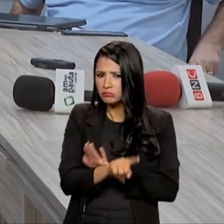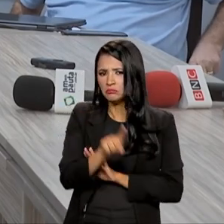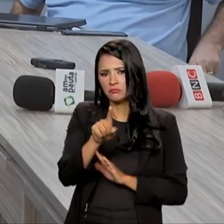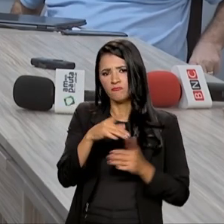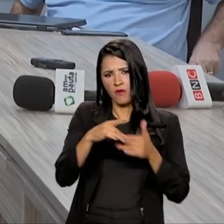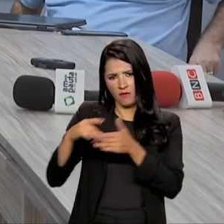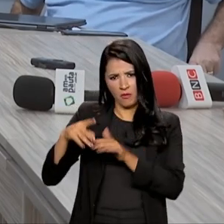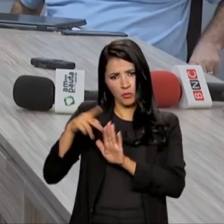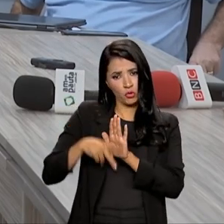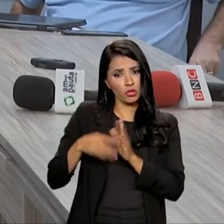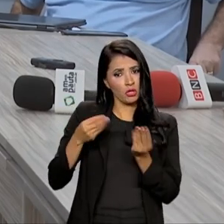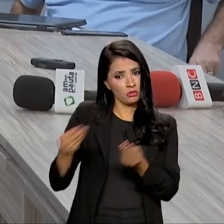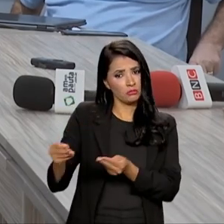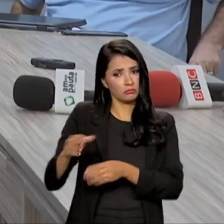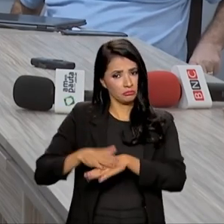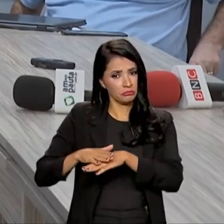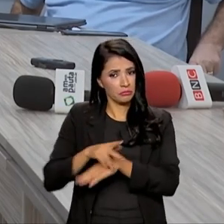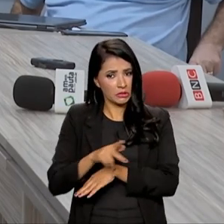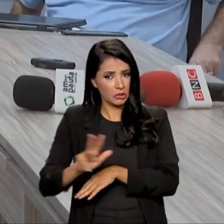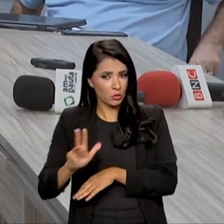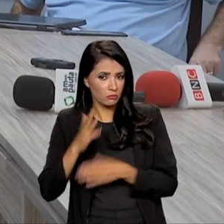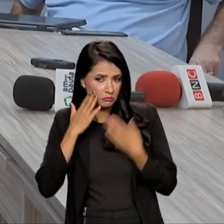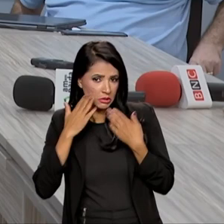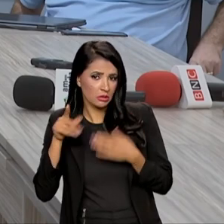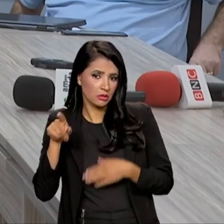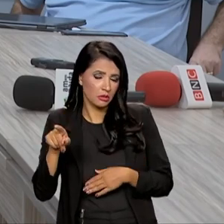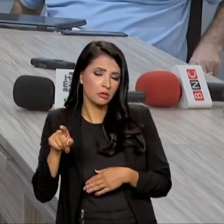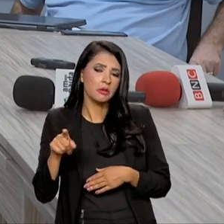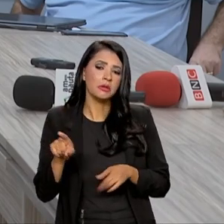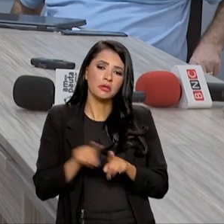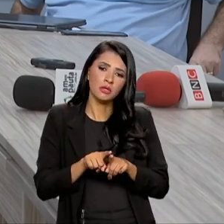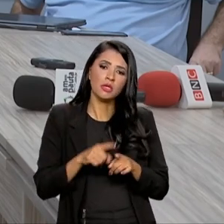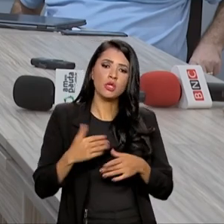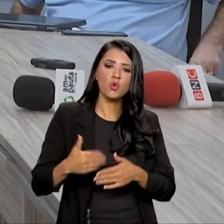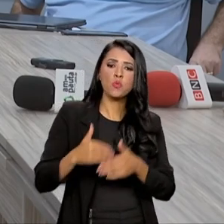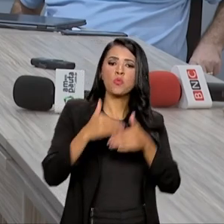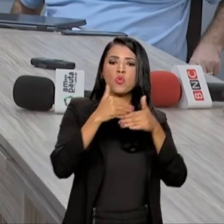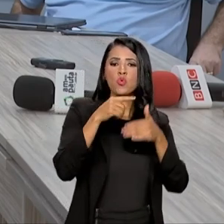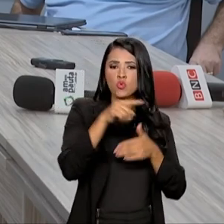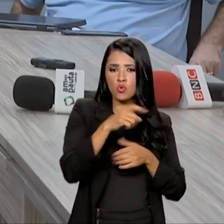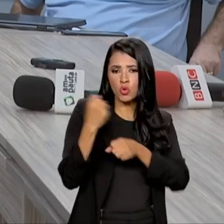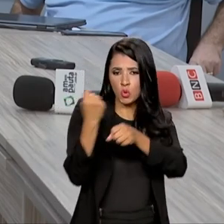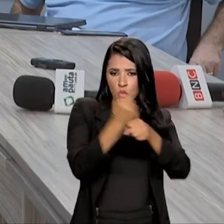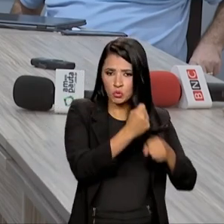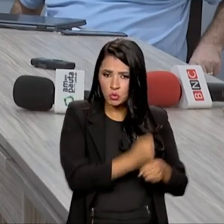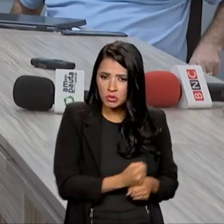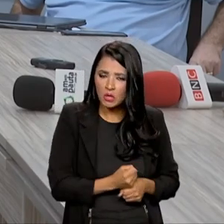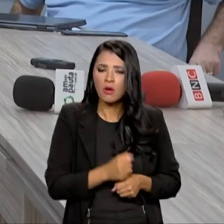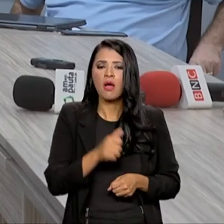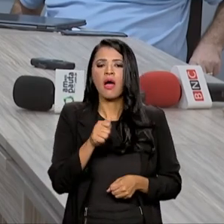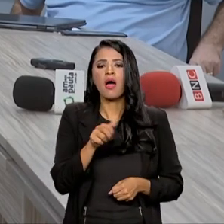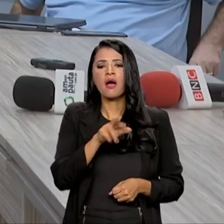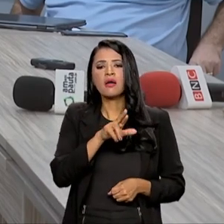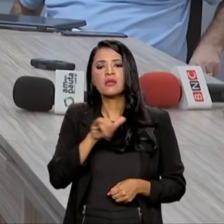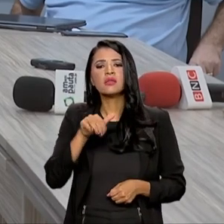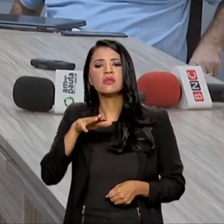presidente Lula, apresentar isso para ele, e com relação ao muro de arrimo, a construção, se o senhor também vai